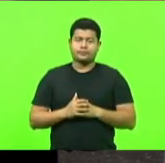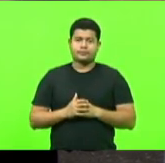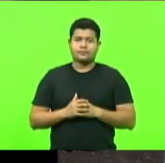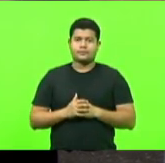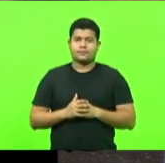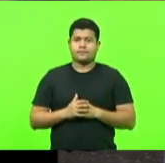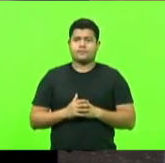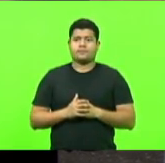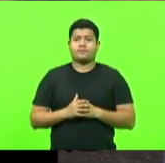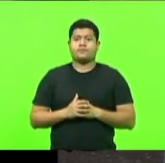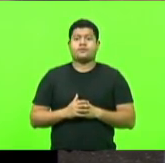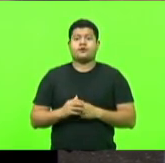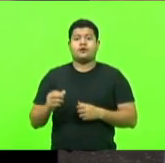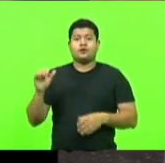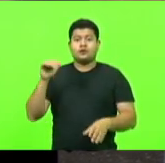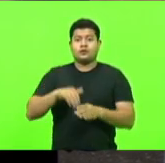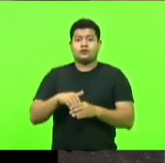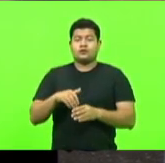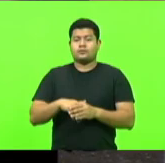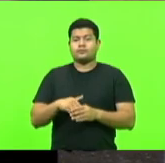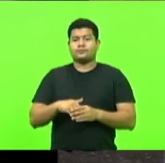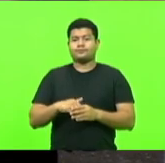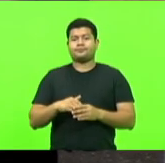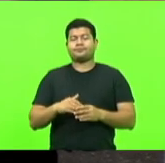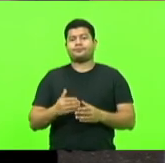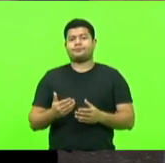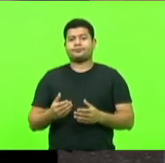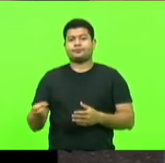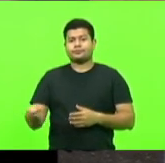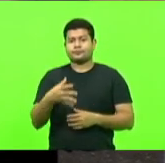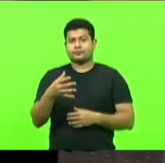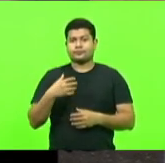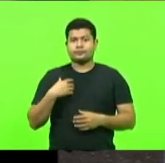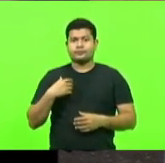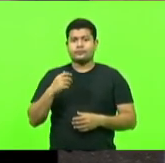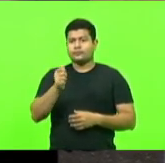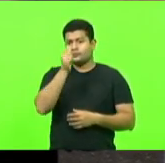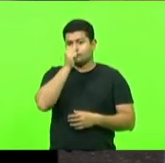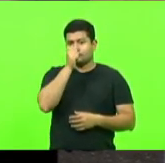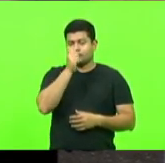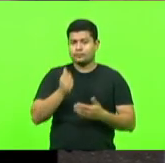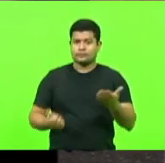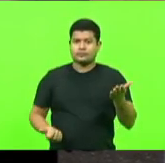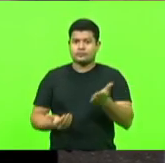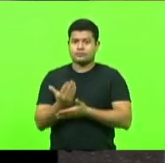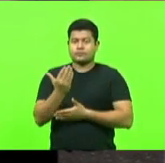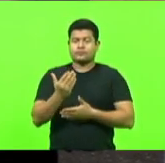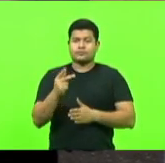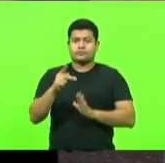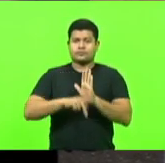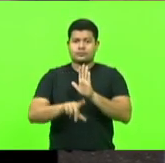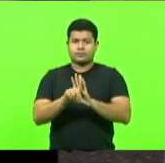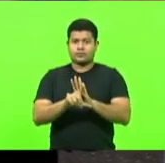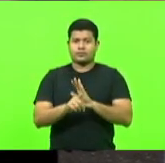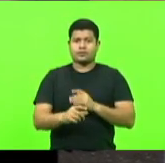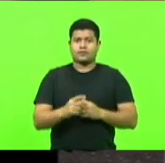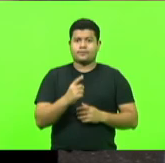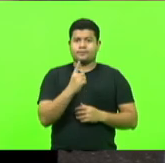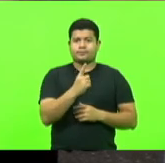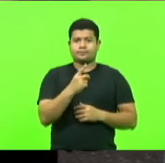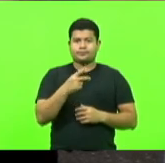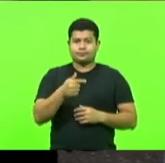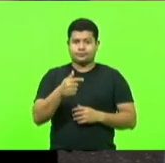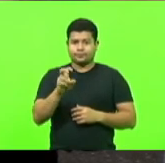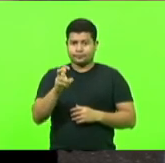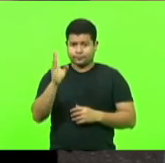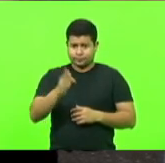Em nova votação, após ser discutido, o senhor deputado João Amin, foi aprovado em turno único o projeto de lei 175-2021,